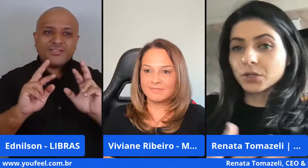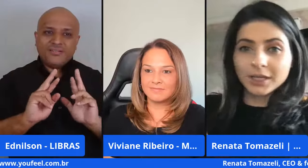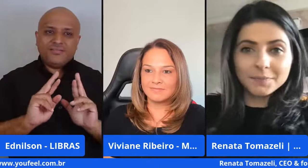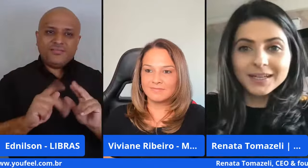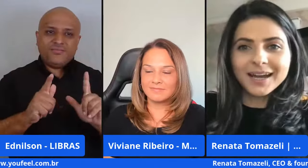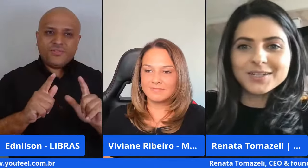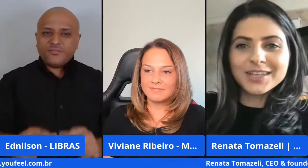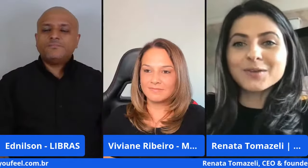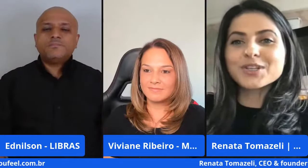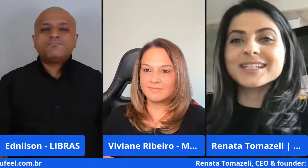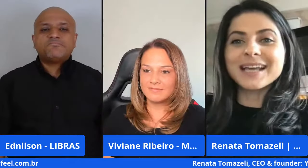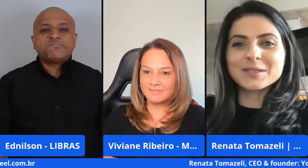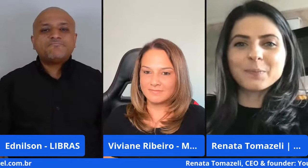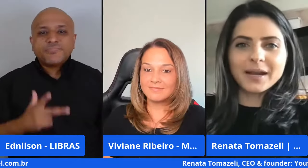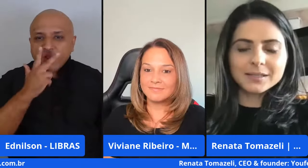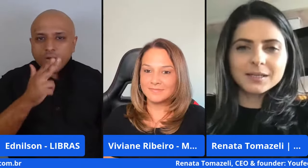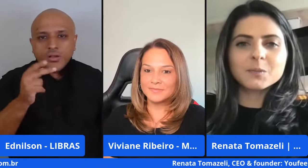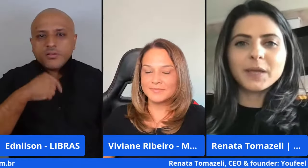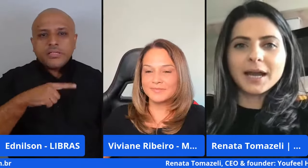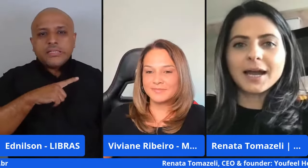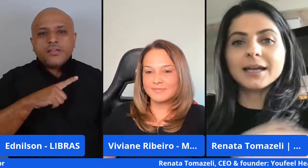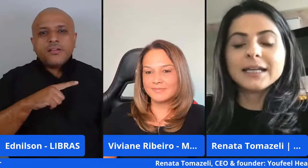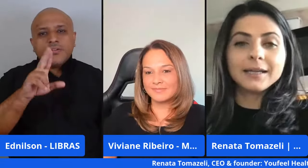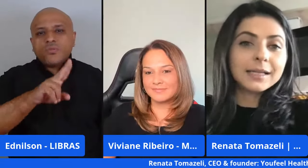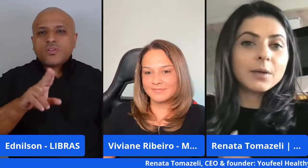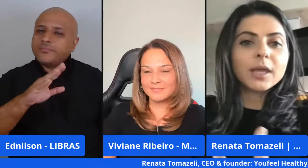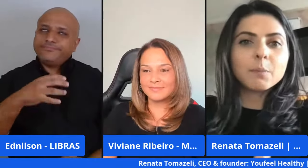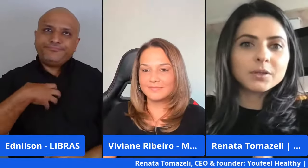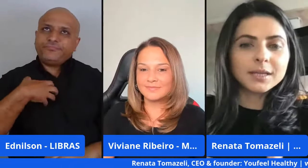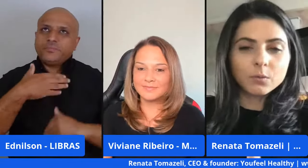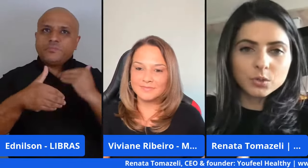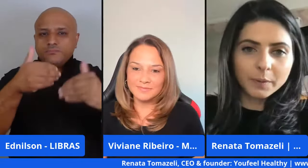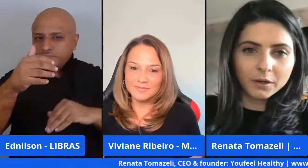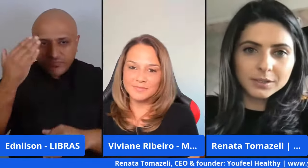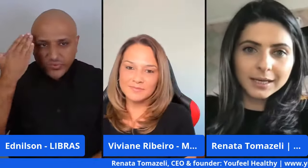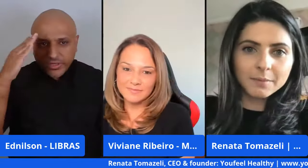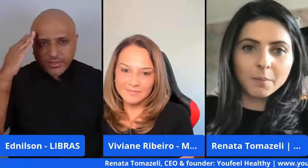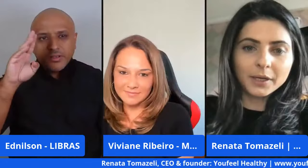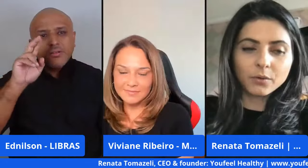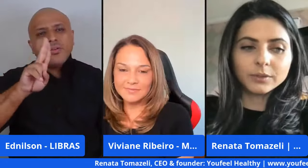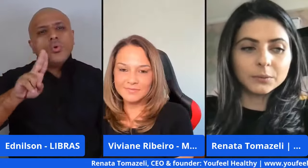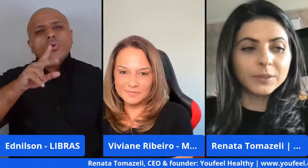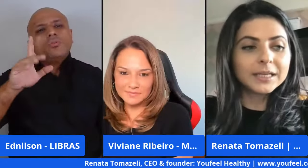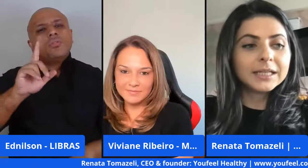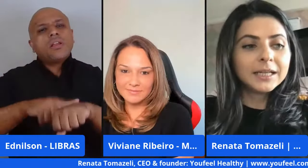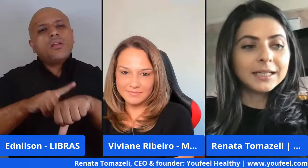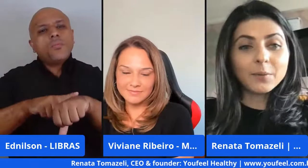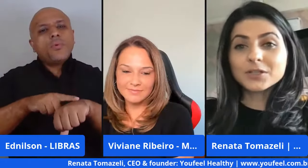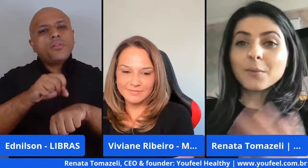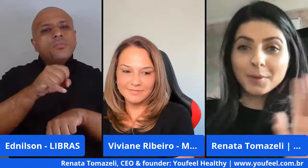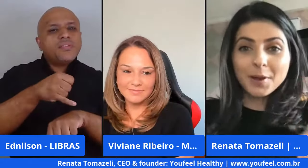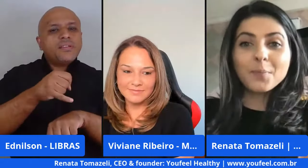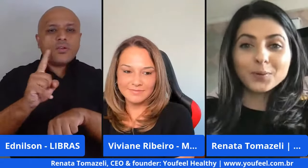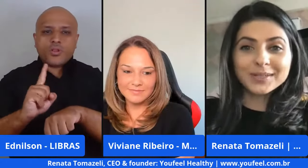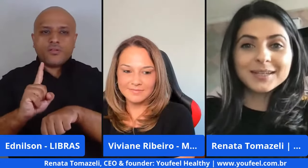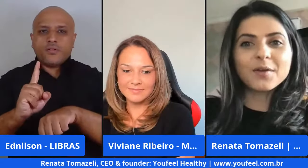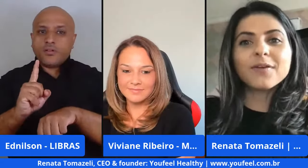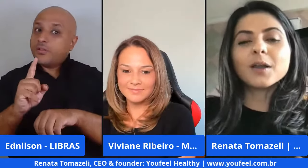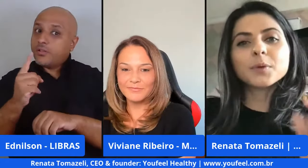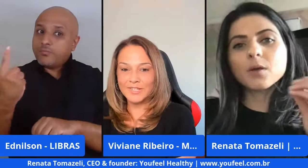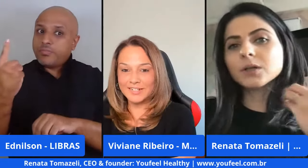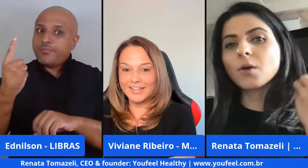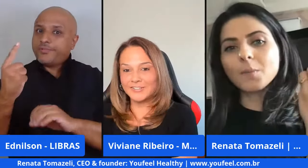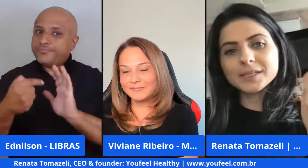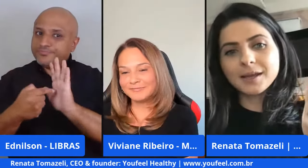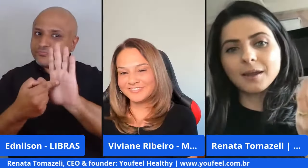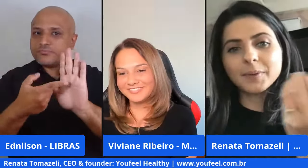então eu acho que a gente tem que utilizar isso para se inspirar entender o que pode ser útil para nós naquele momento ou não então esse é o primeiro ponto assim